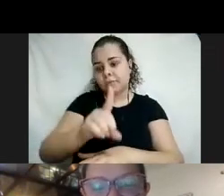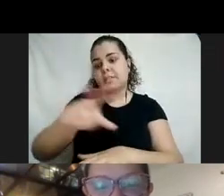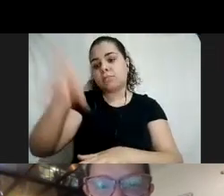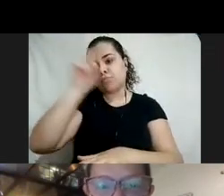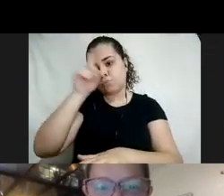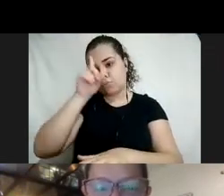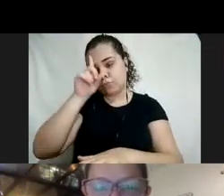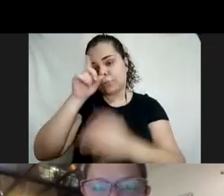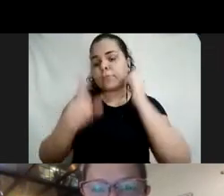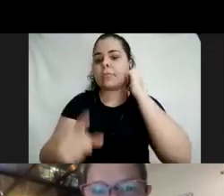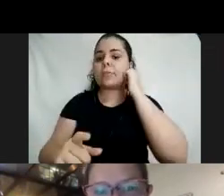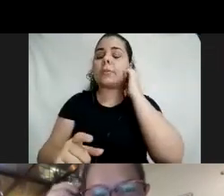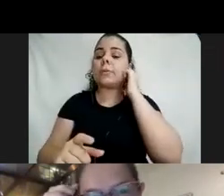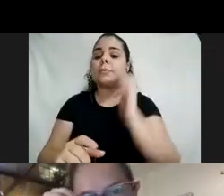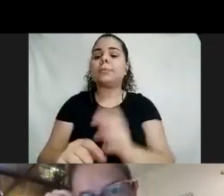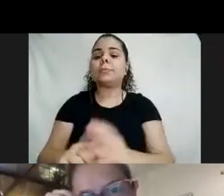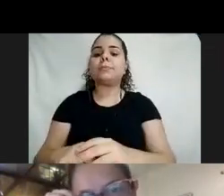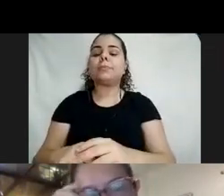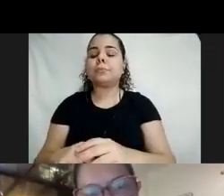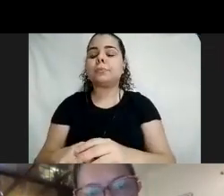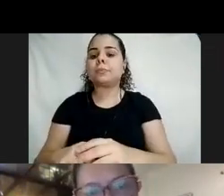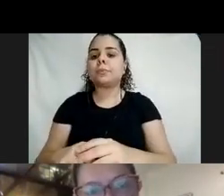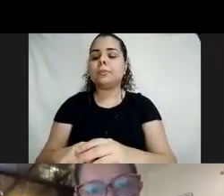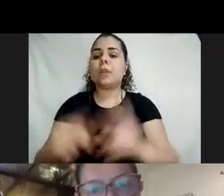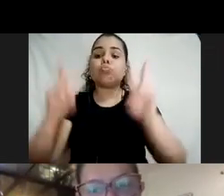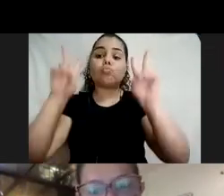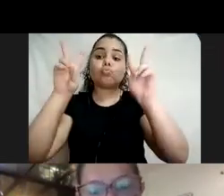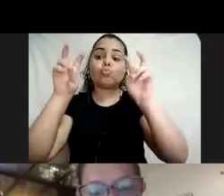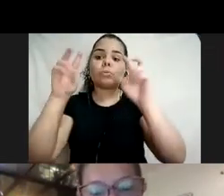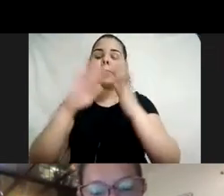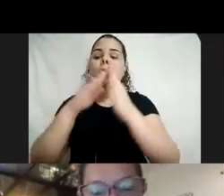A respeito das escolas,